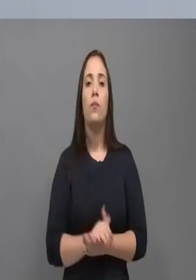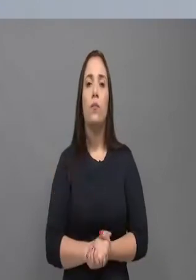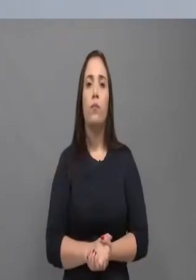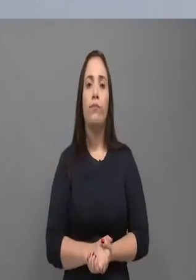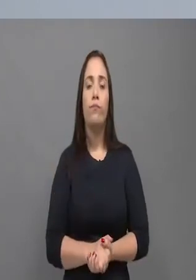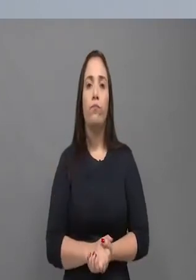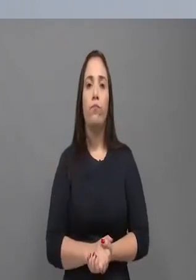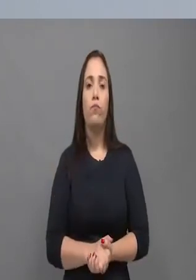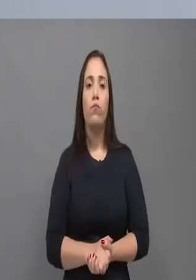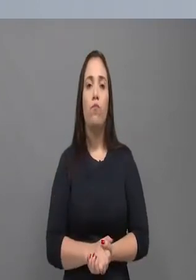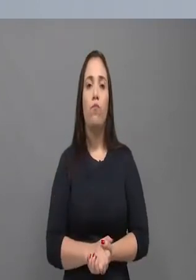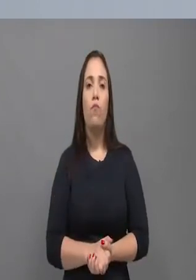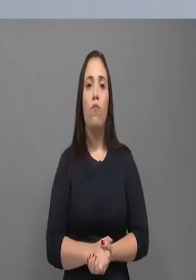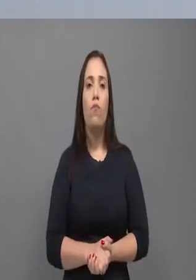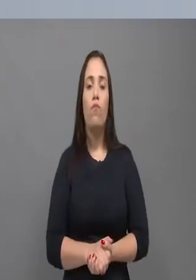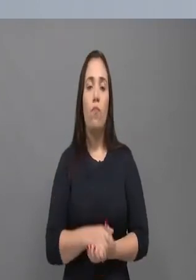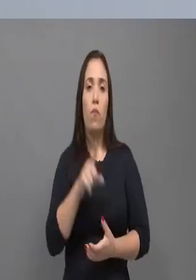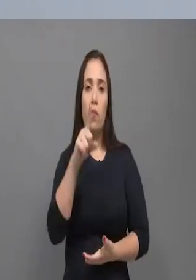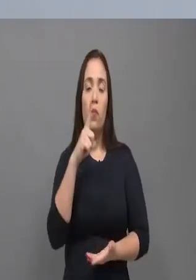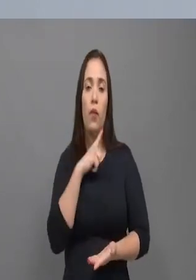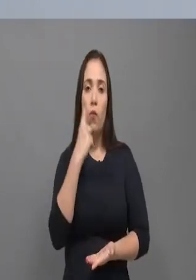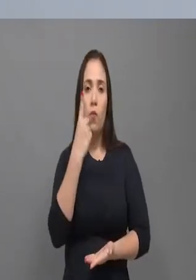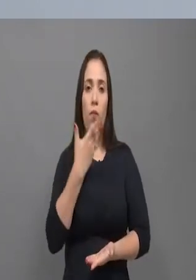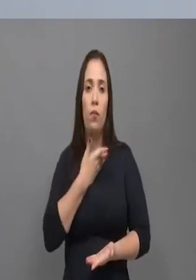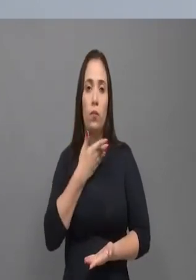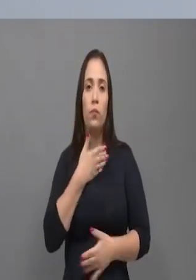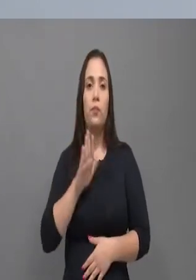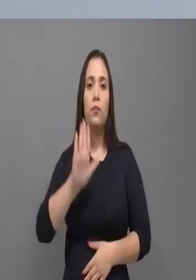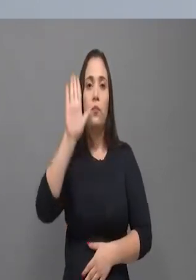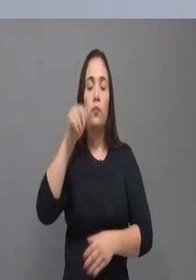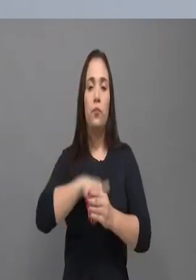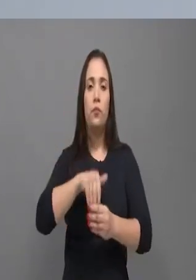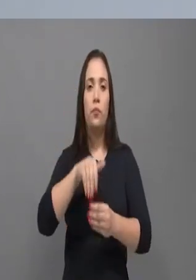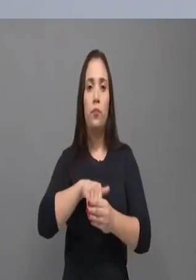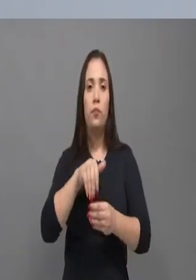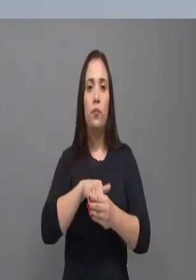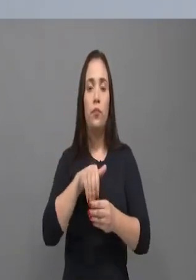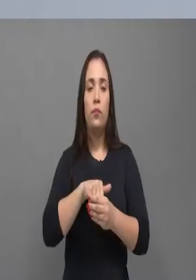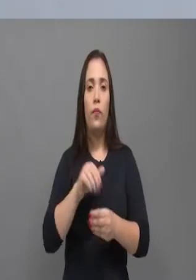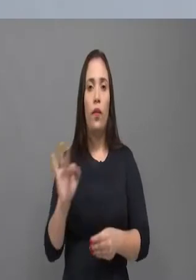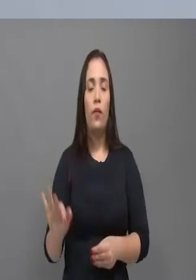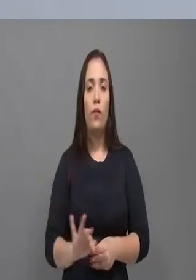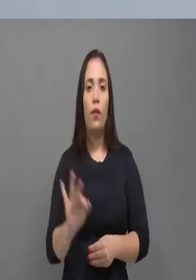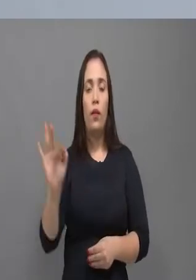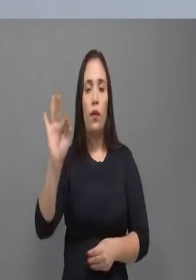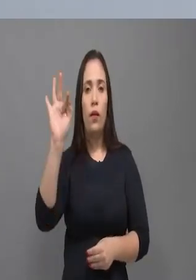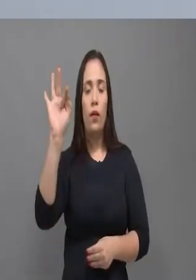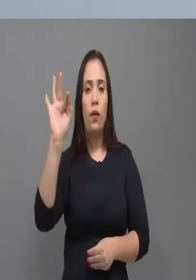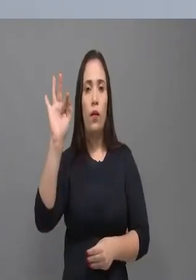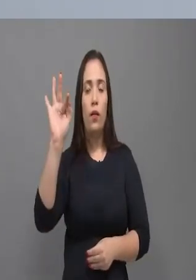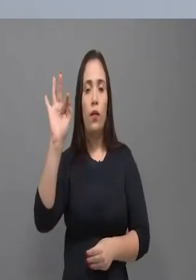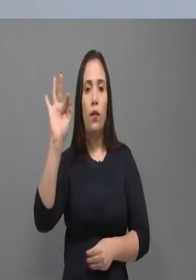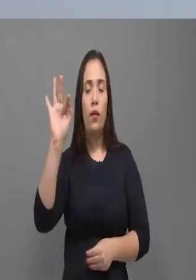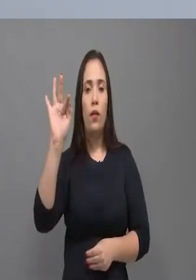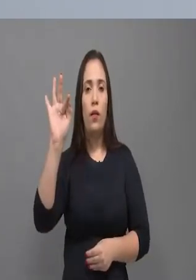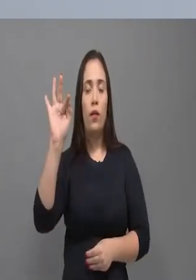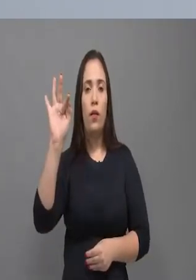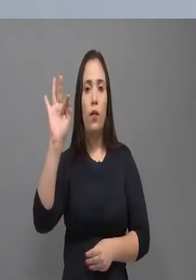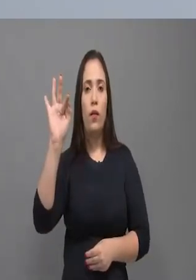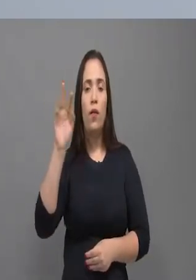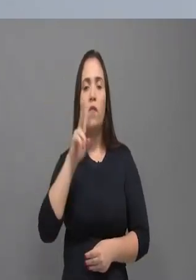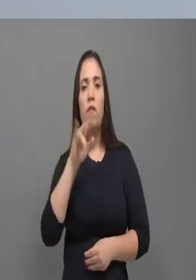será, que chama-se deputado de Capitão Wagner. Como é que o senhor está vendo isso? Eu só acho que ele está correto por esse processo,